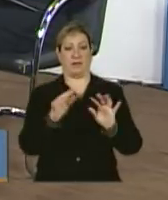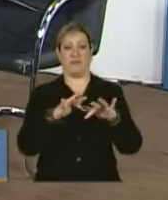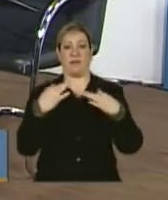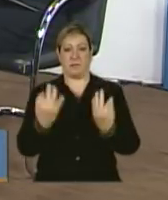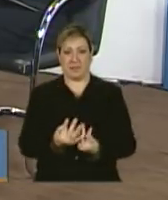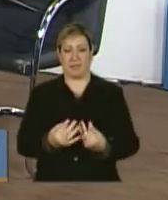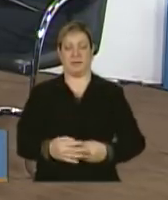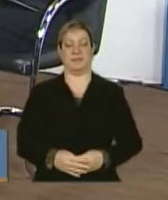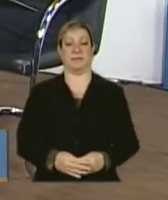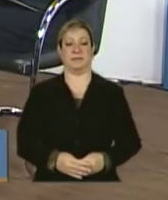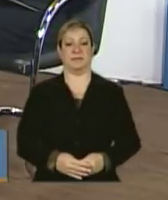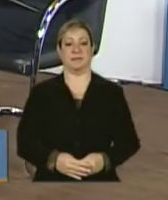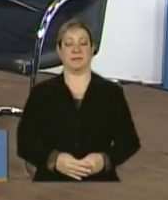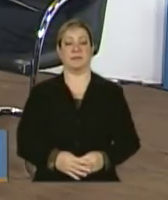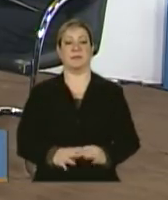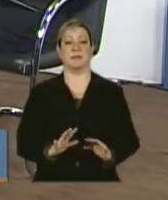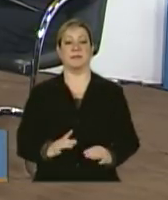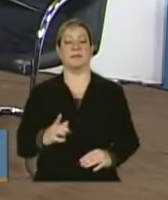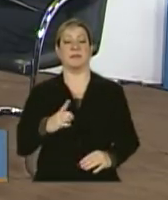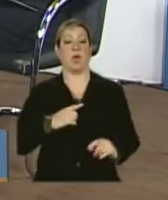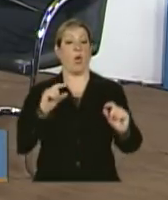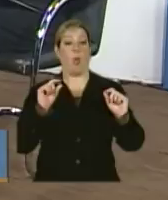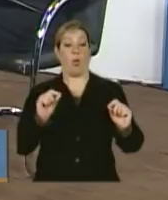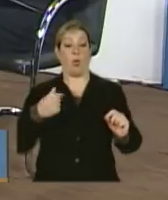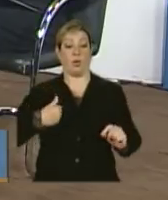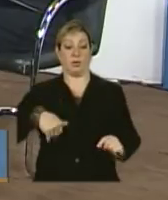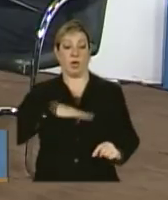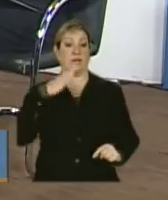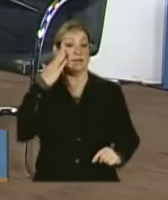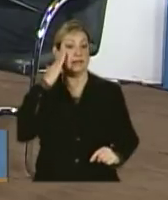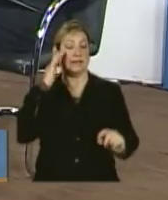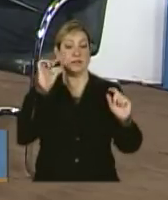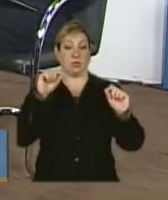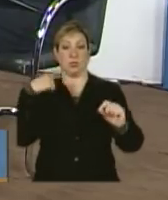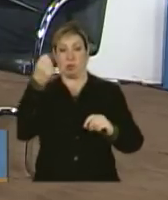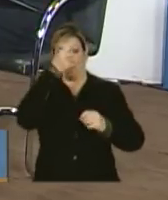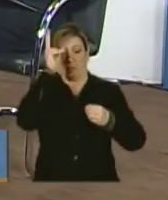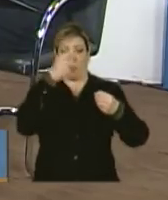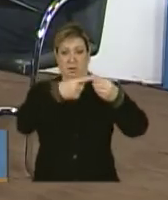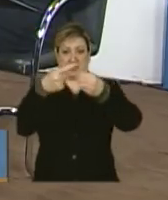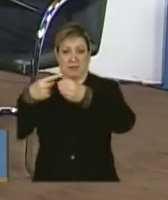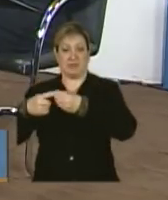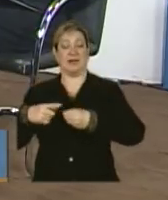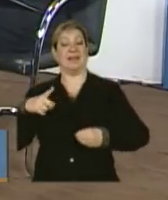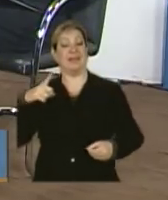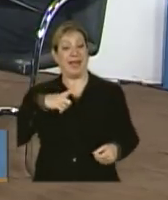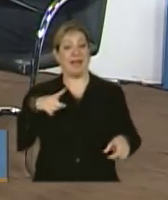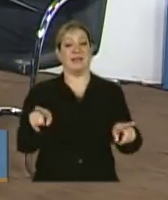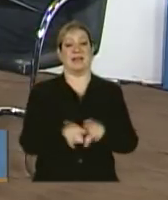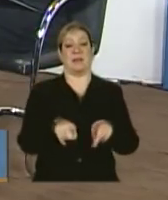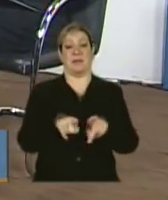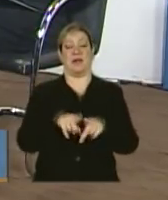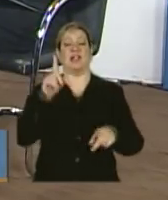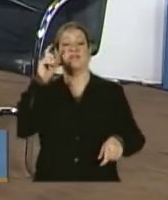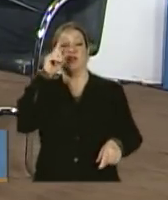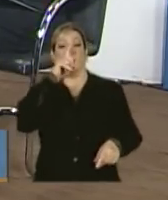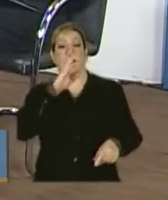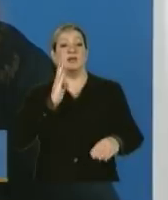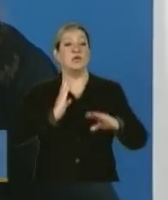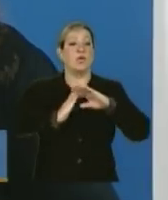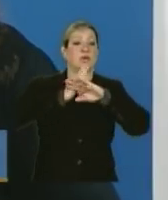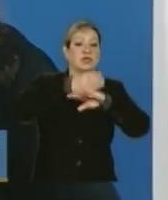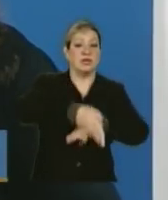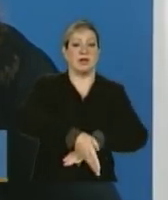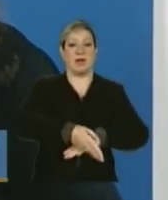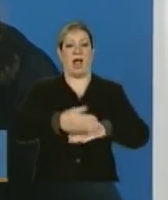Bem, agora o que a gente entende, Renata? A gente entende que os municípios têm também muitas dificuldades de chegar àquelas famílias mais pobres. Olha, o Cadastro